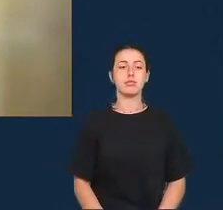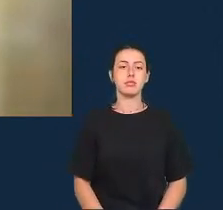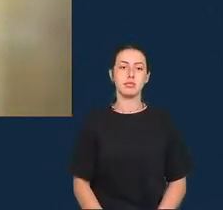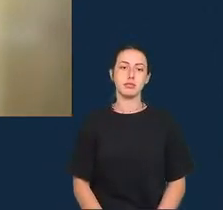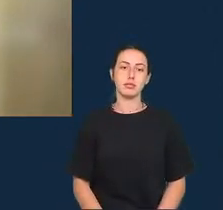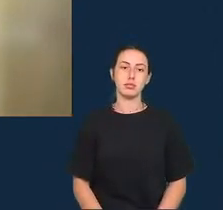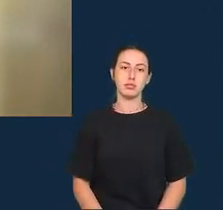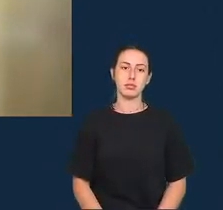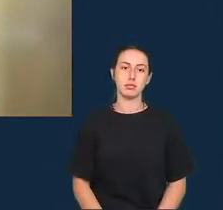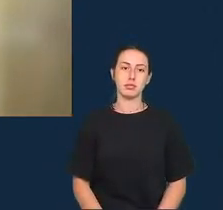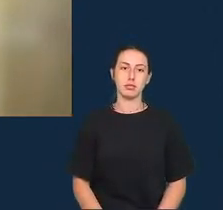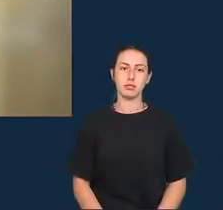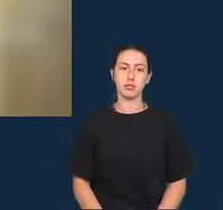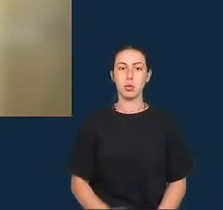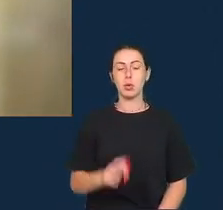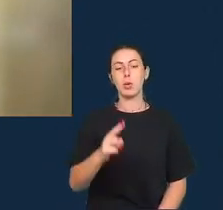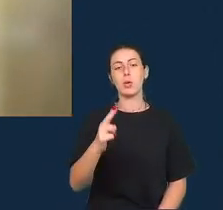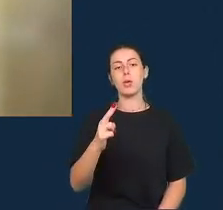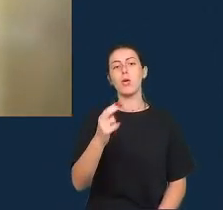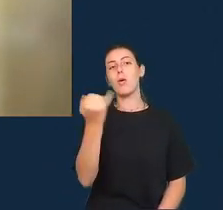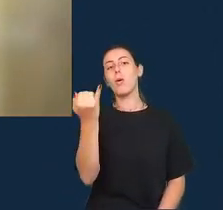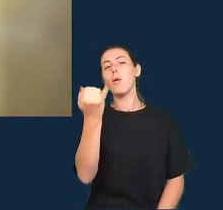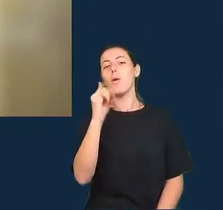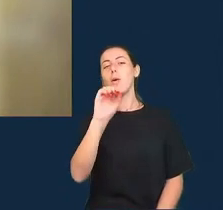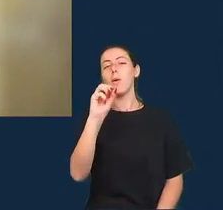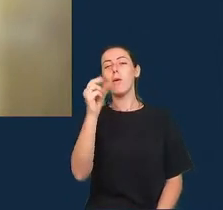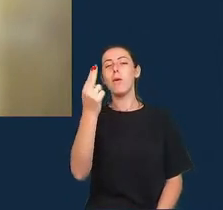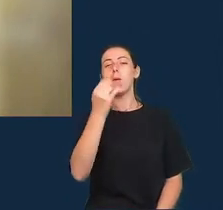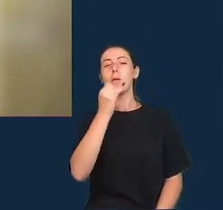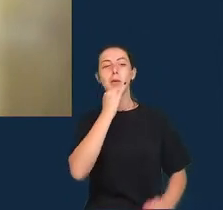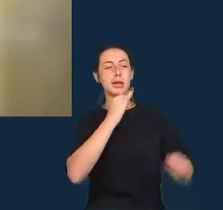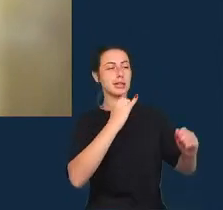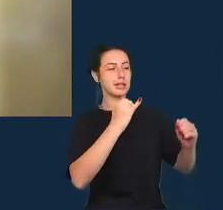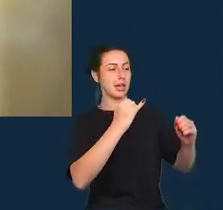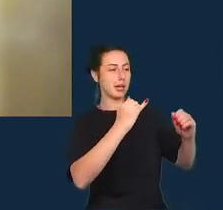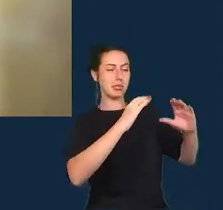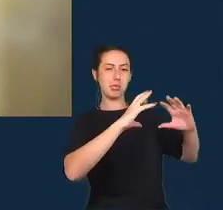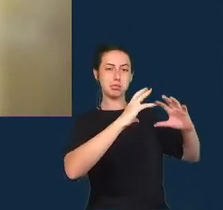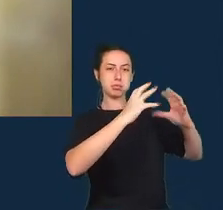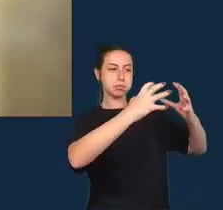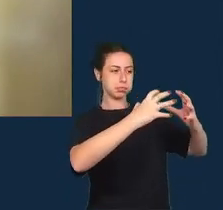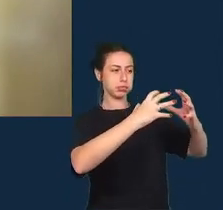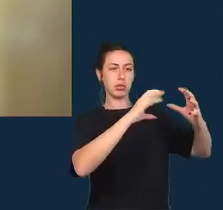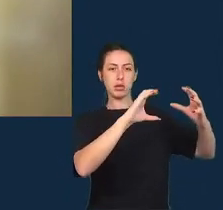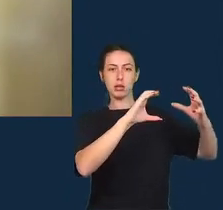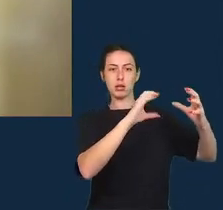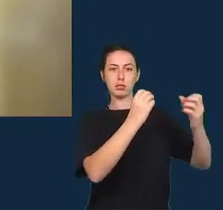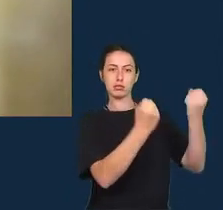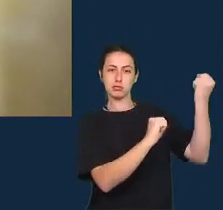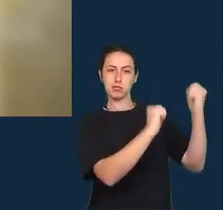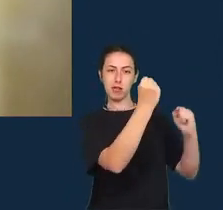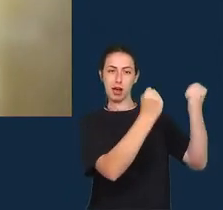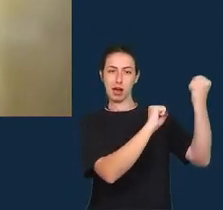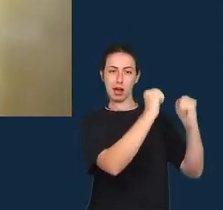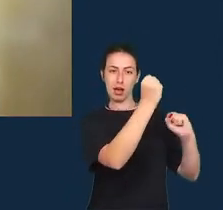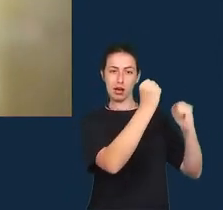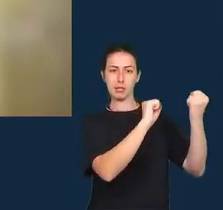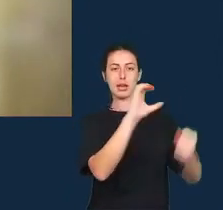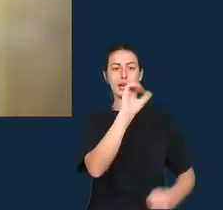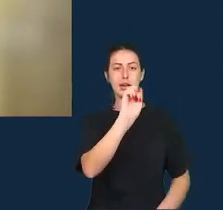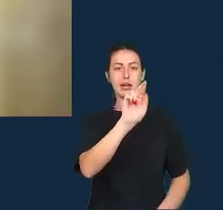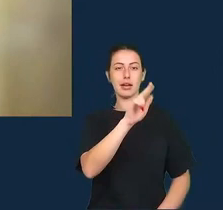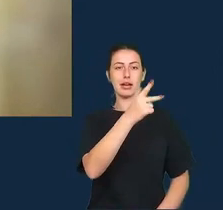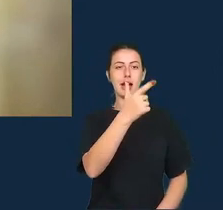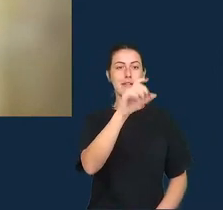as usinas de carvão como fontes de emissão de carbono e não somente as pessoas ou